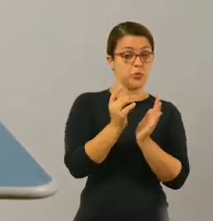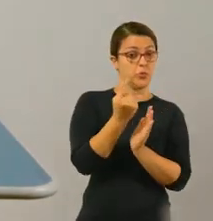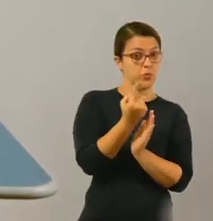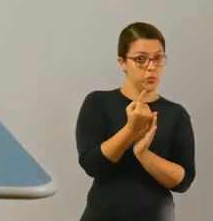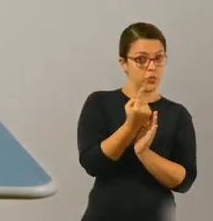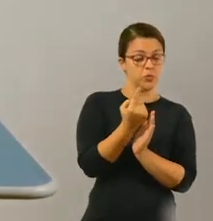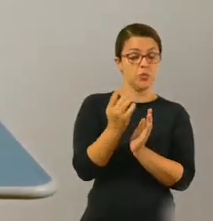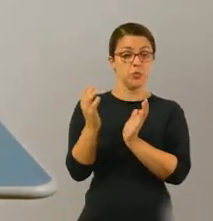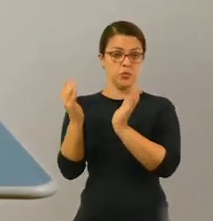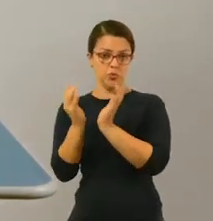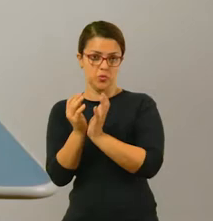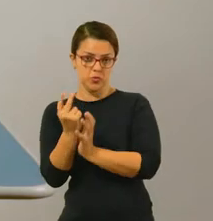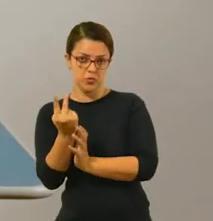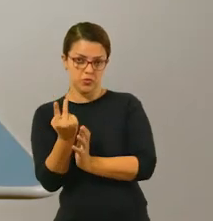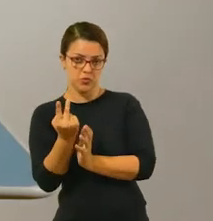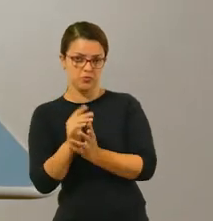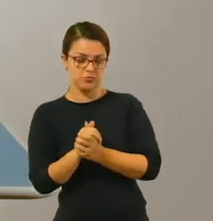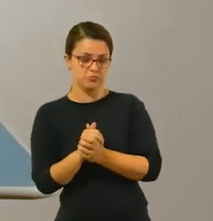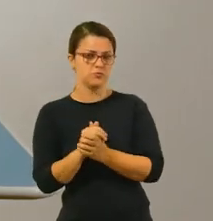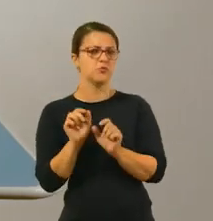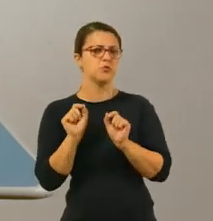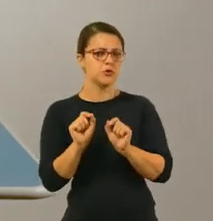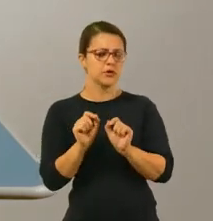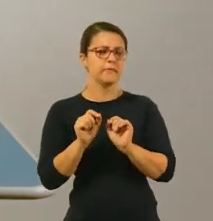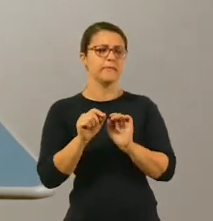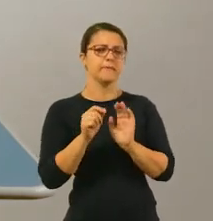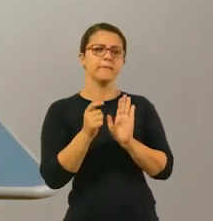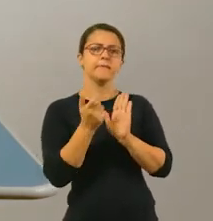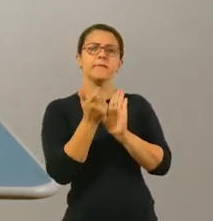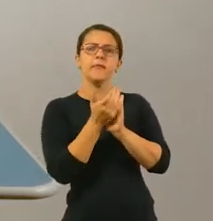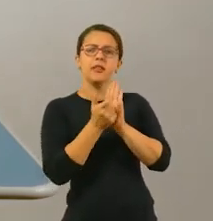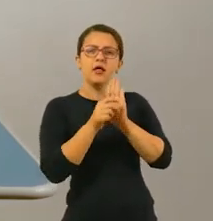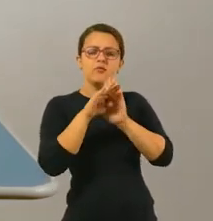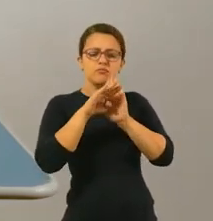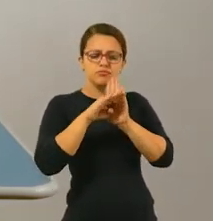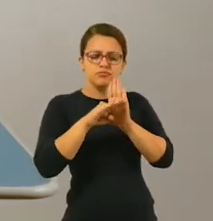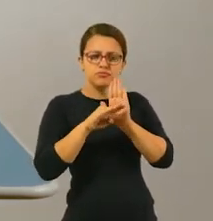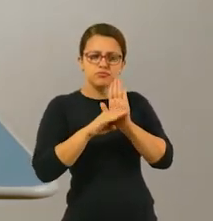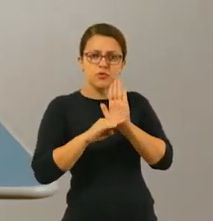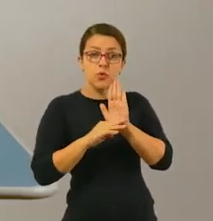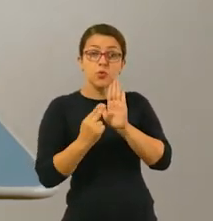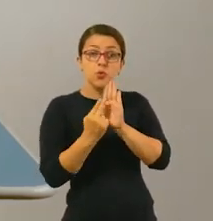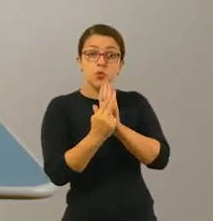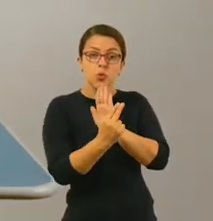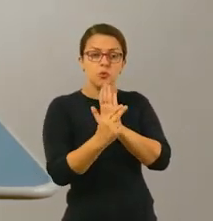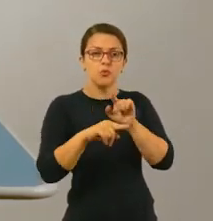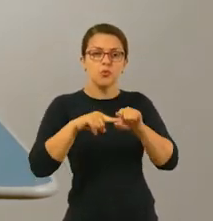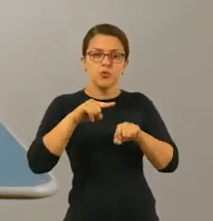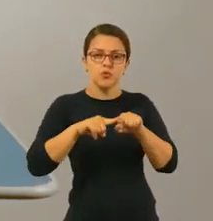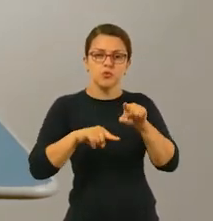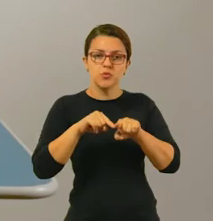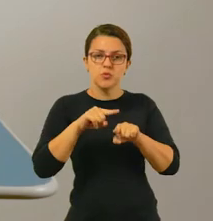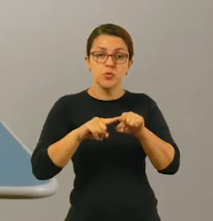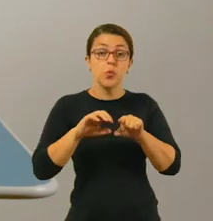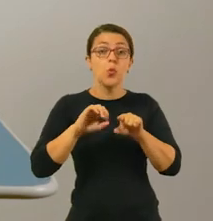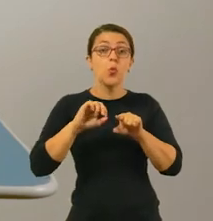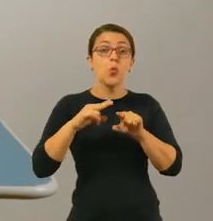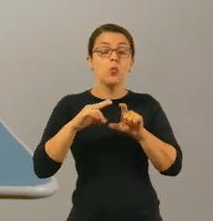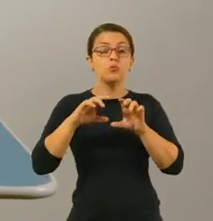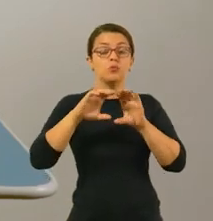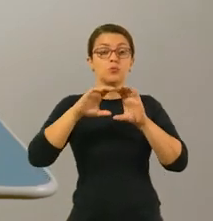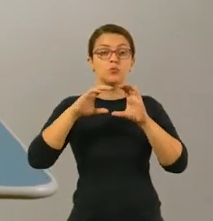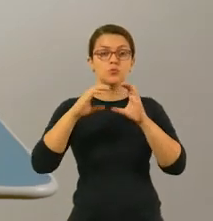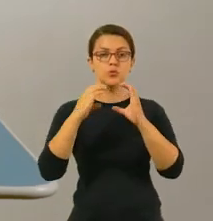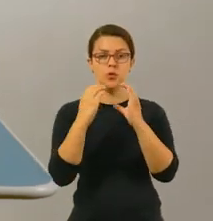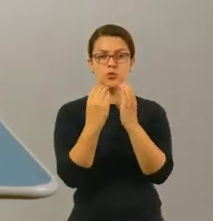termo 1 como do termo 2 irão criar uma lista de palavras, que pode ser o nome dos produtos ou os rótulos